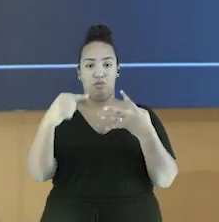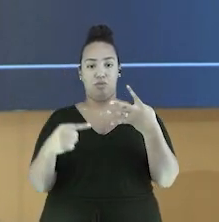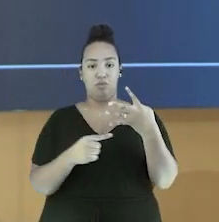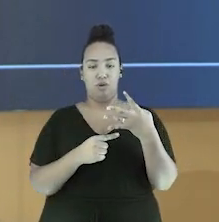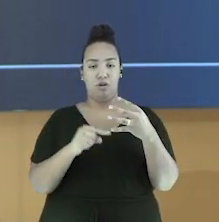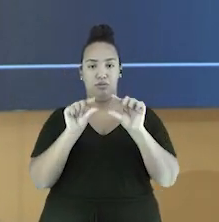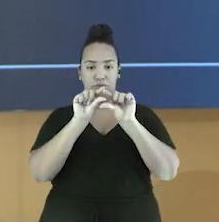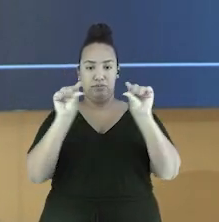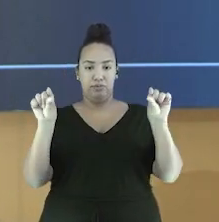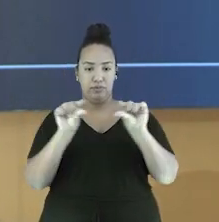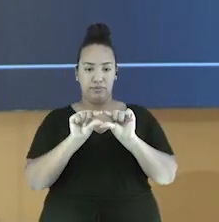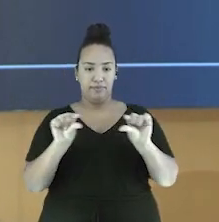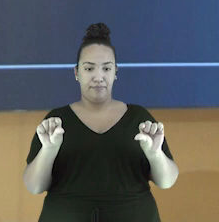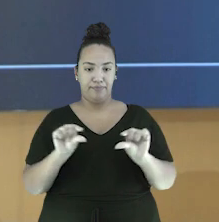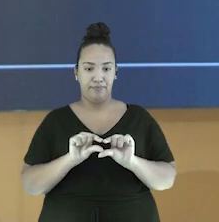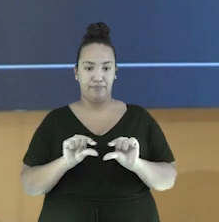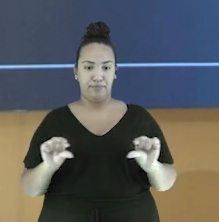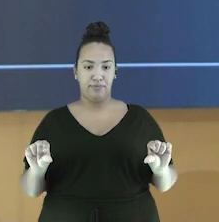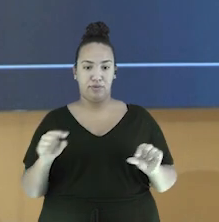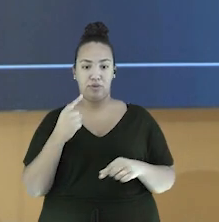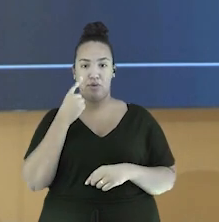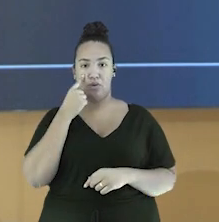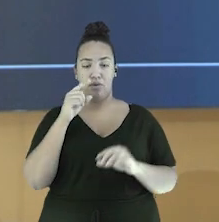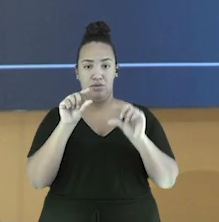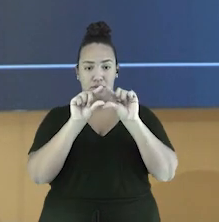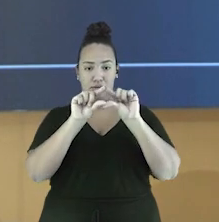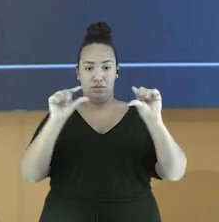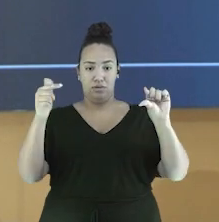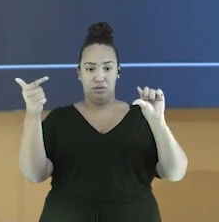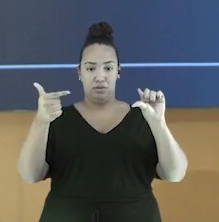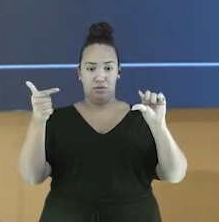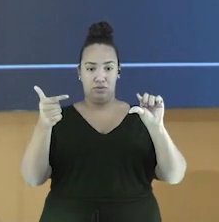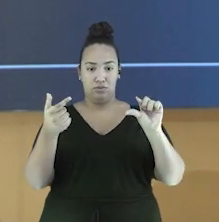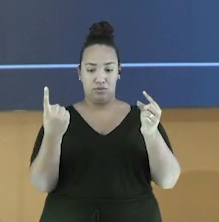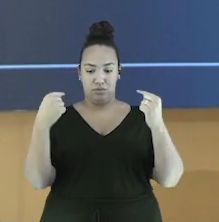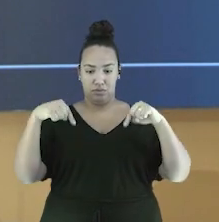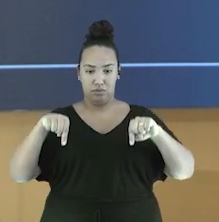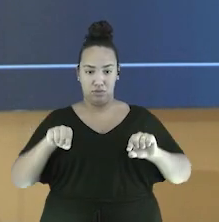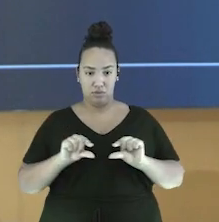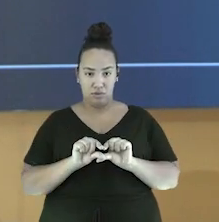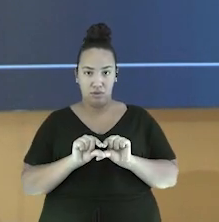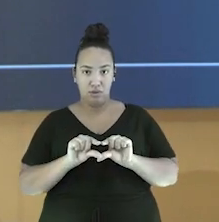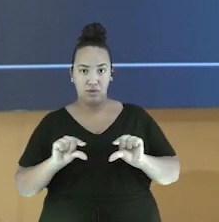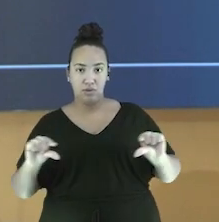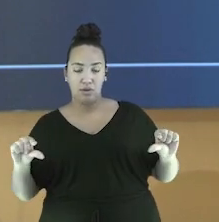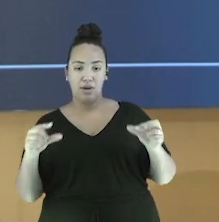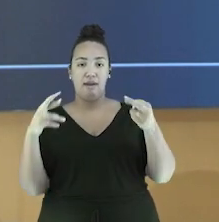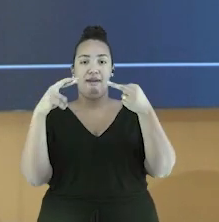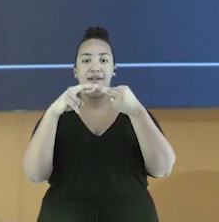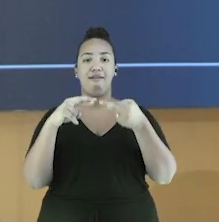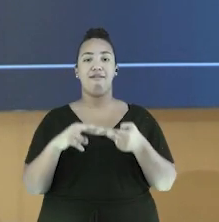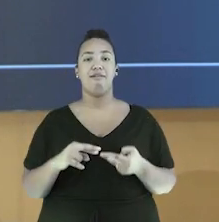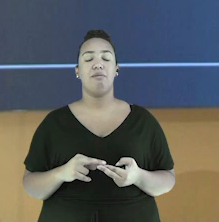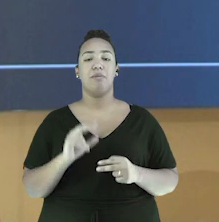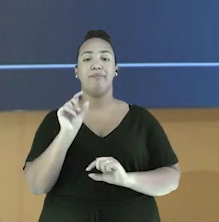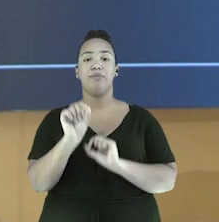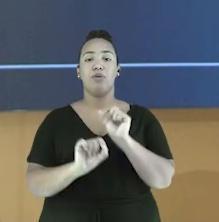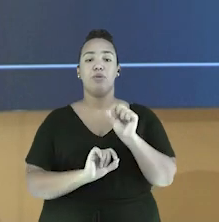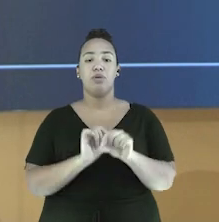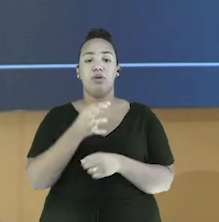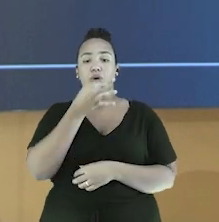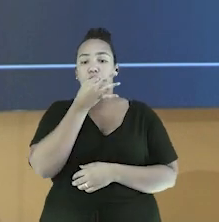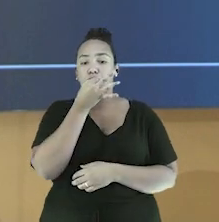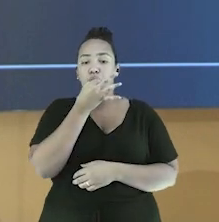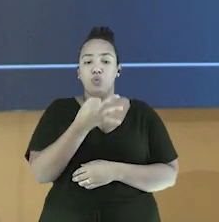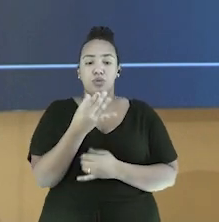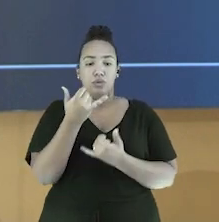Apenas quatro linhas. E a segunda rima com a quarta. Olha só. Ou seja, a rima é o seguinte. Emite o mesmo som